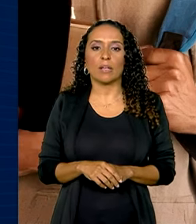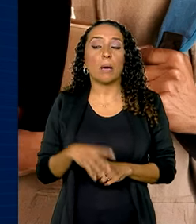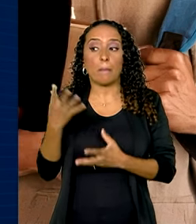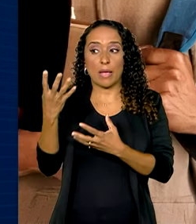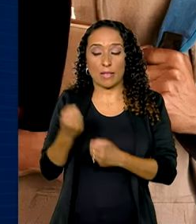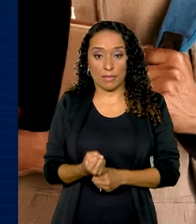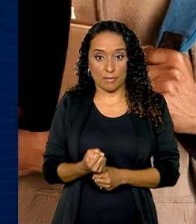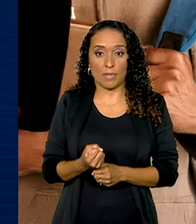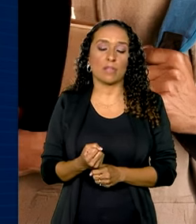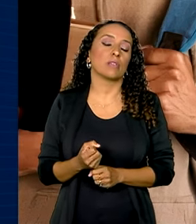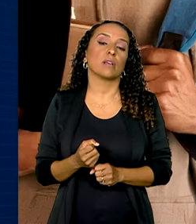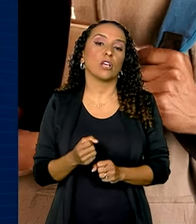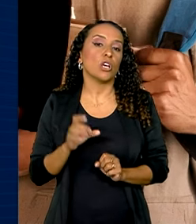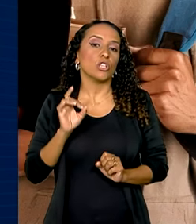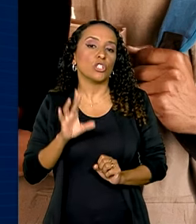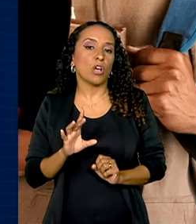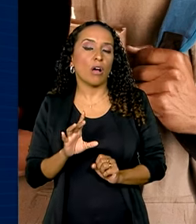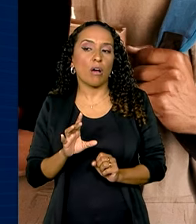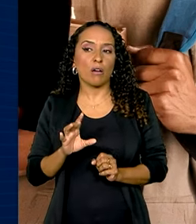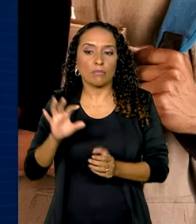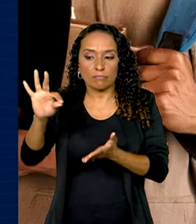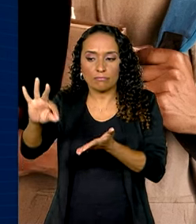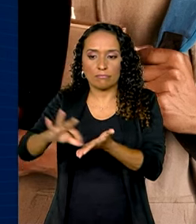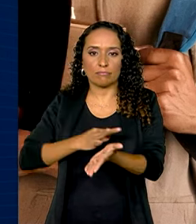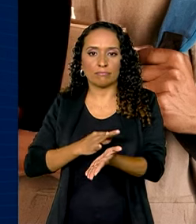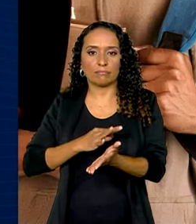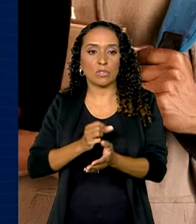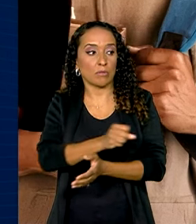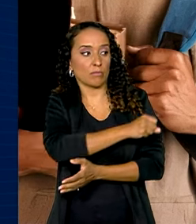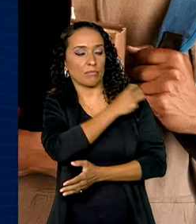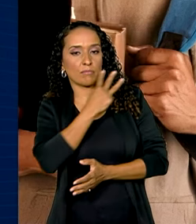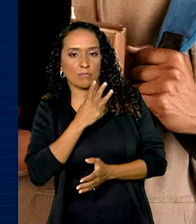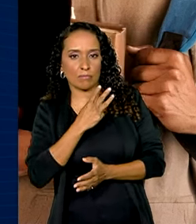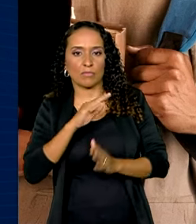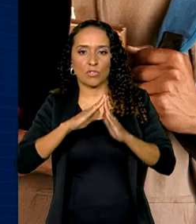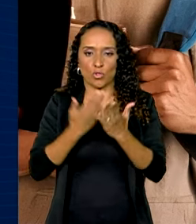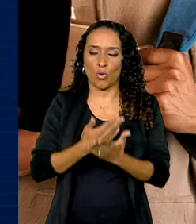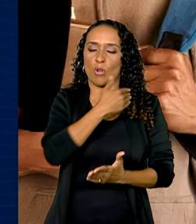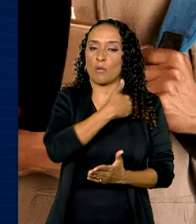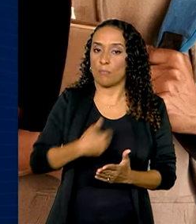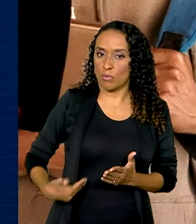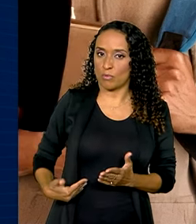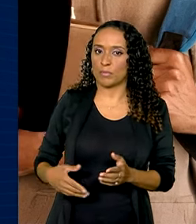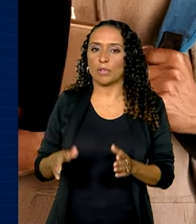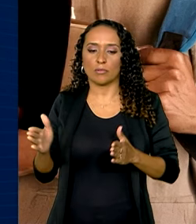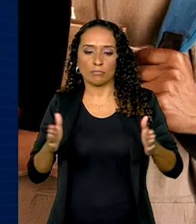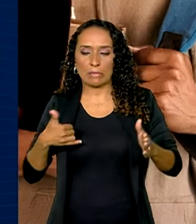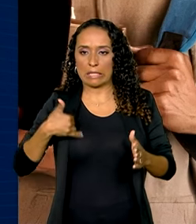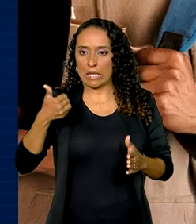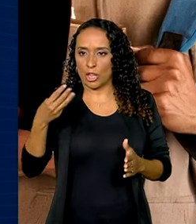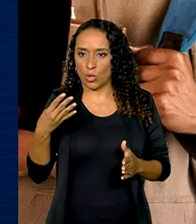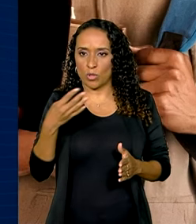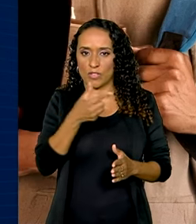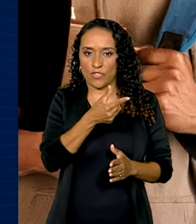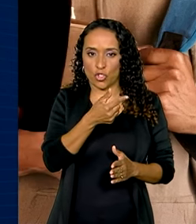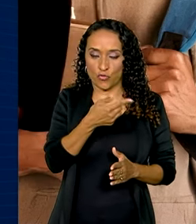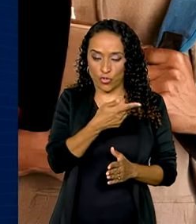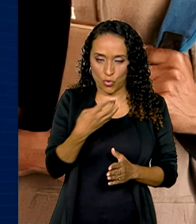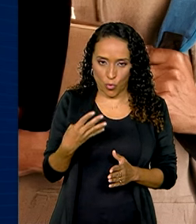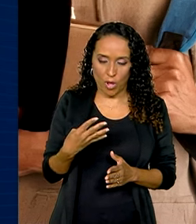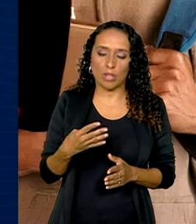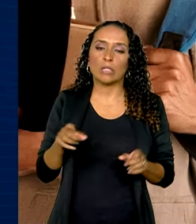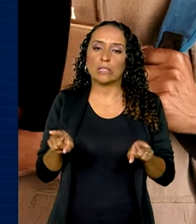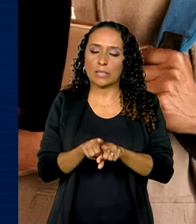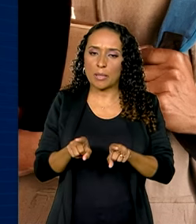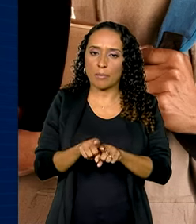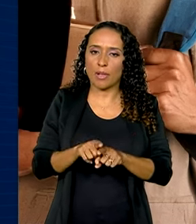receber o benefício, basta estar matriculado no ensino médio das redes públicas, ter entre 14 e 24 anos e ser